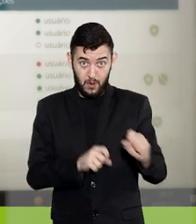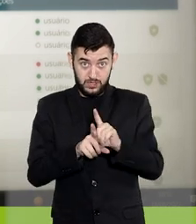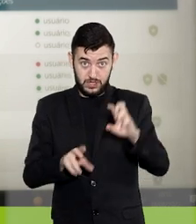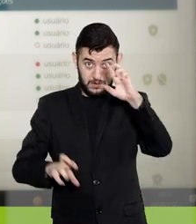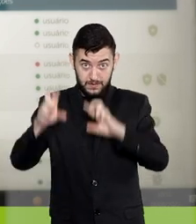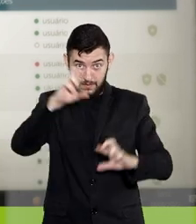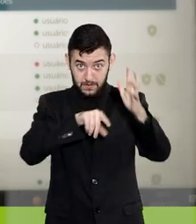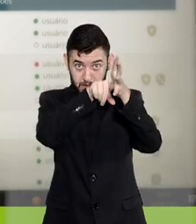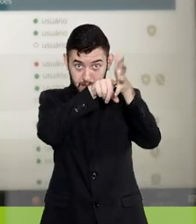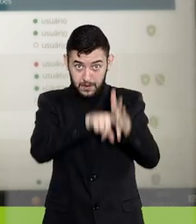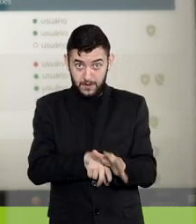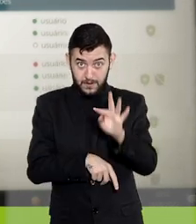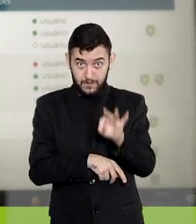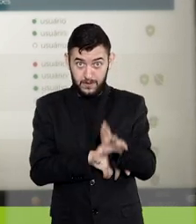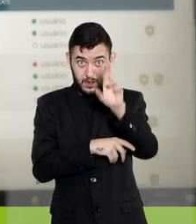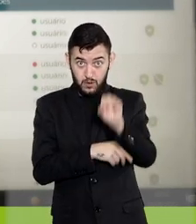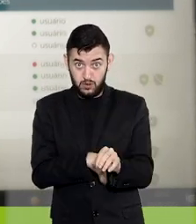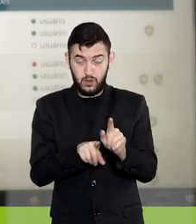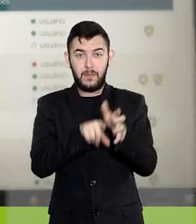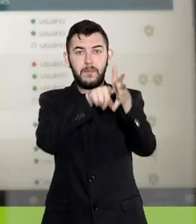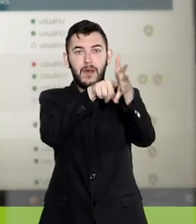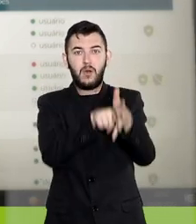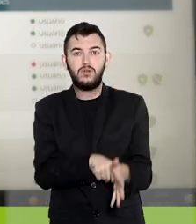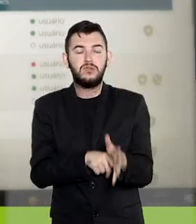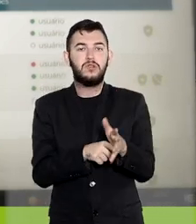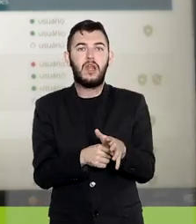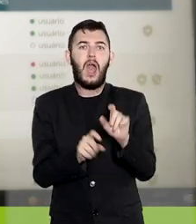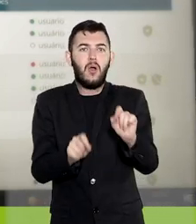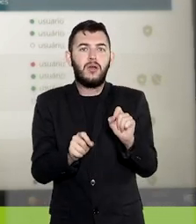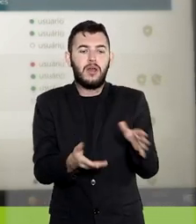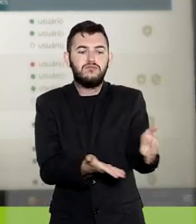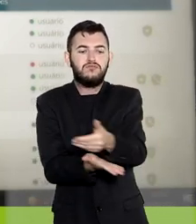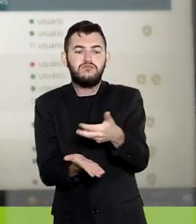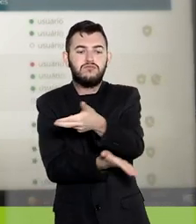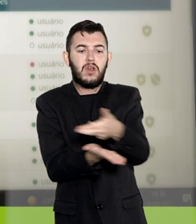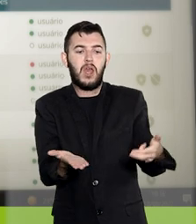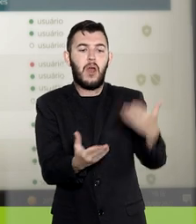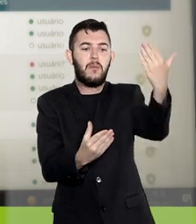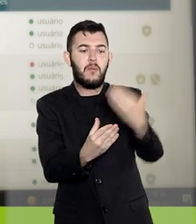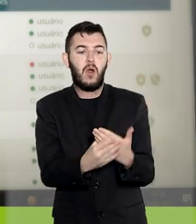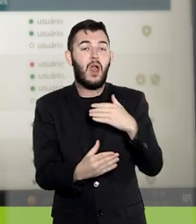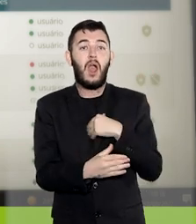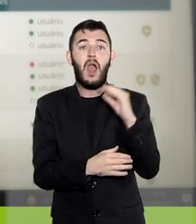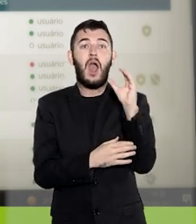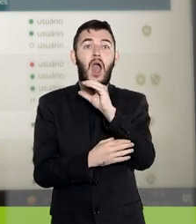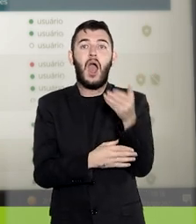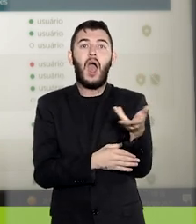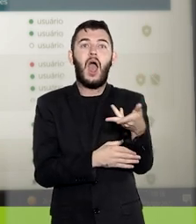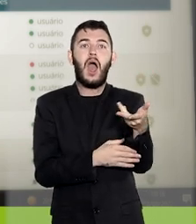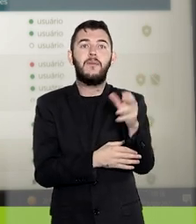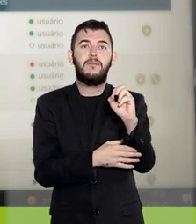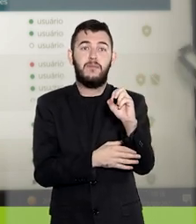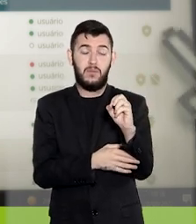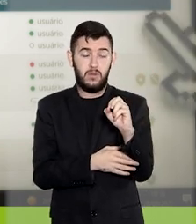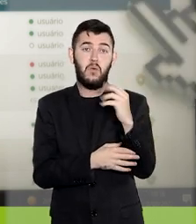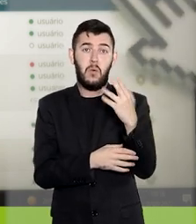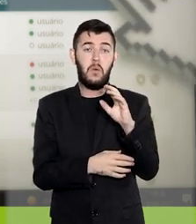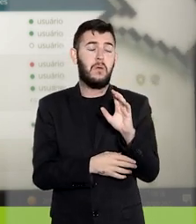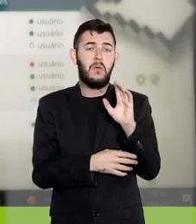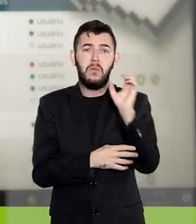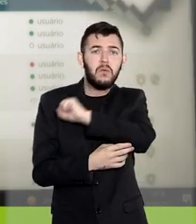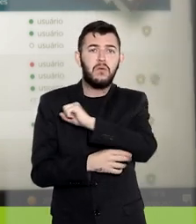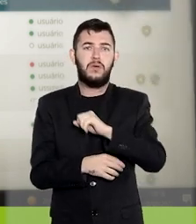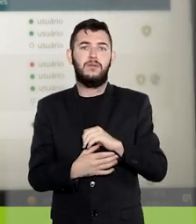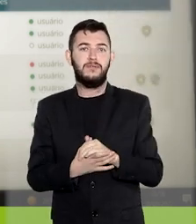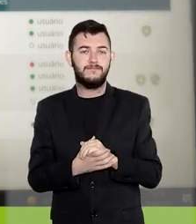utilizar filtros de pesquisa para consultar o acervo de maneira rápida e eficiente. Basta preencher alguns